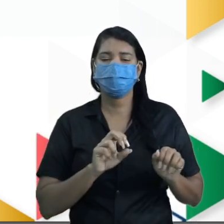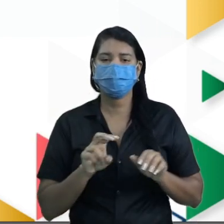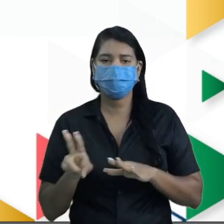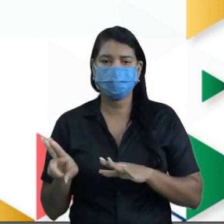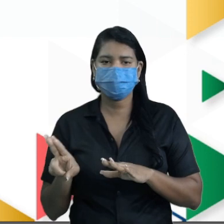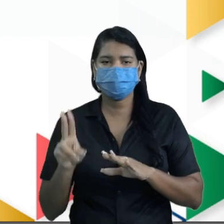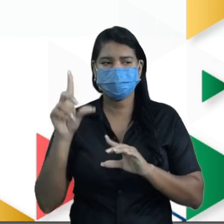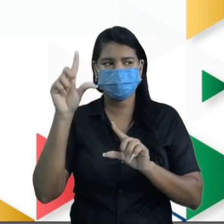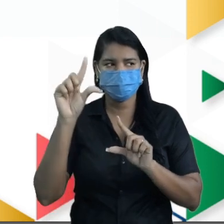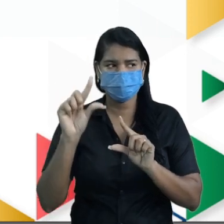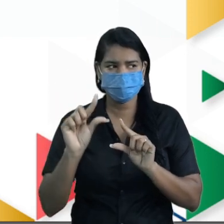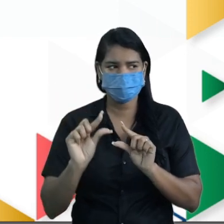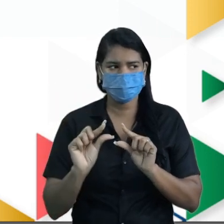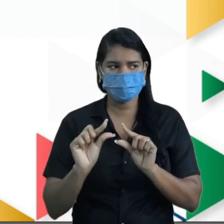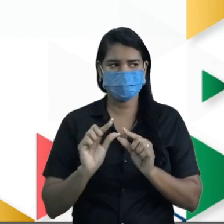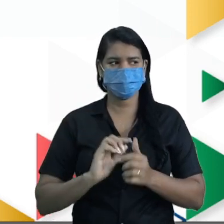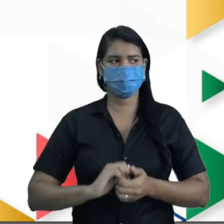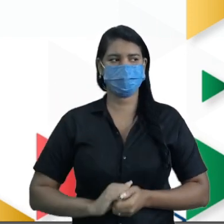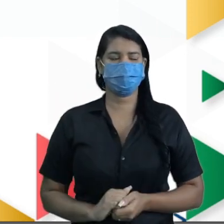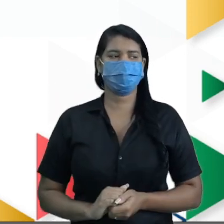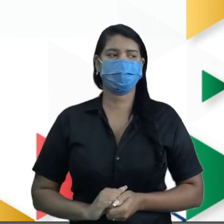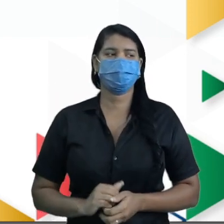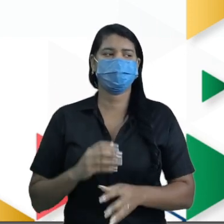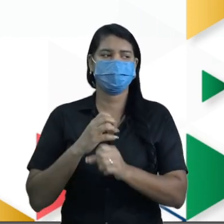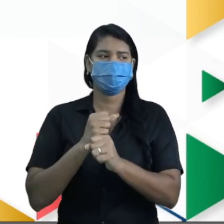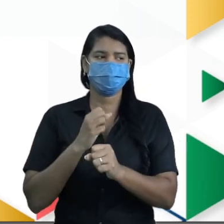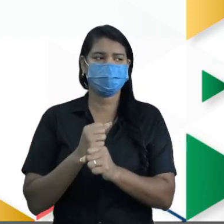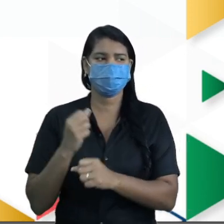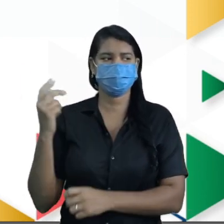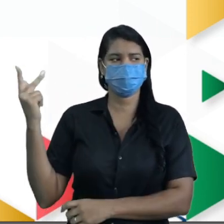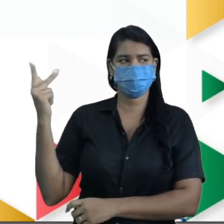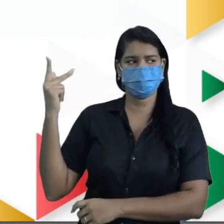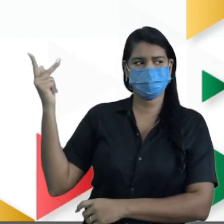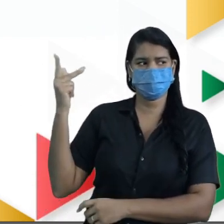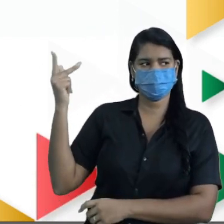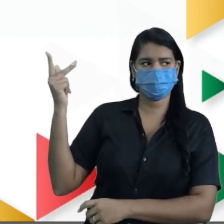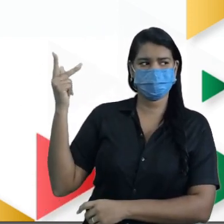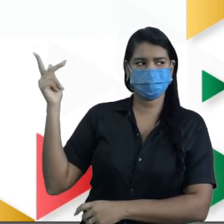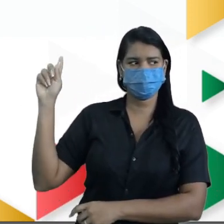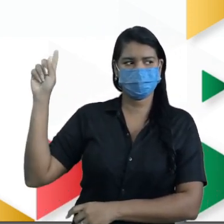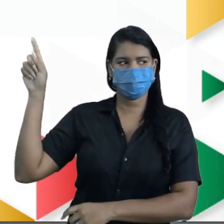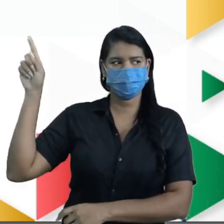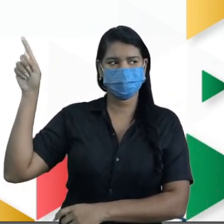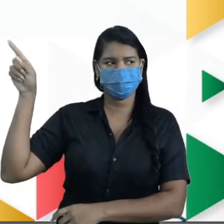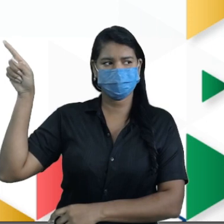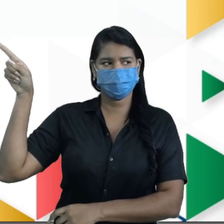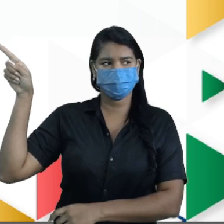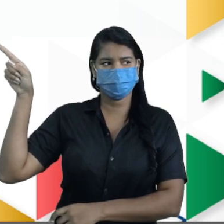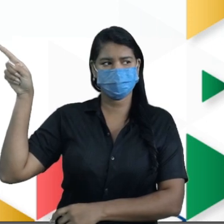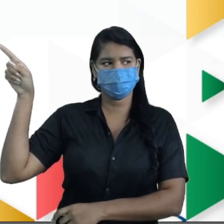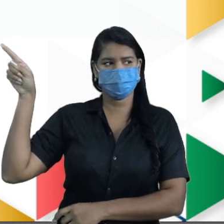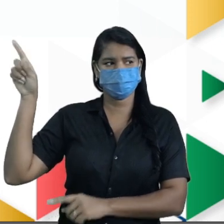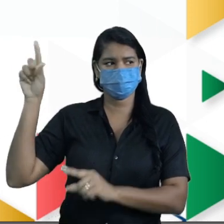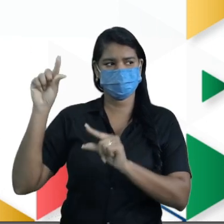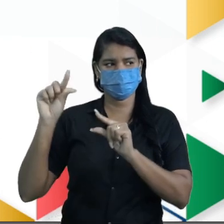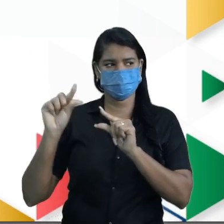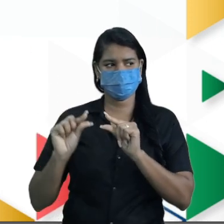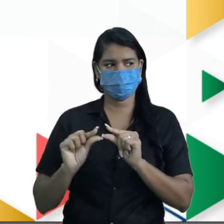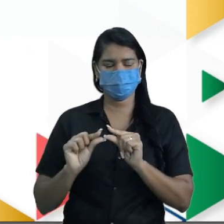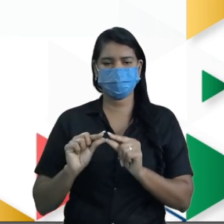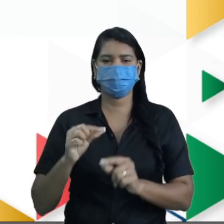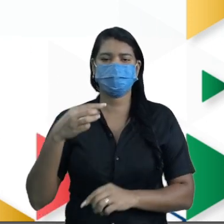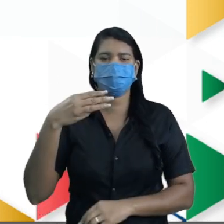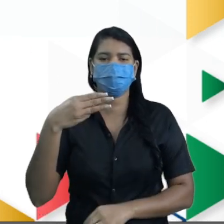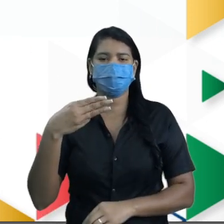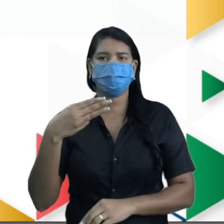Ela quer reduzir, tá? Que aí é a multiplicação dos fatores que você viu. Então agora ela vai reduzir para 3